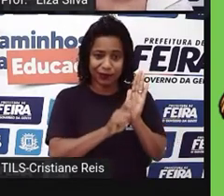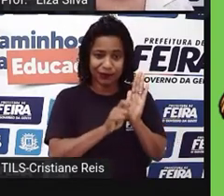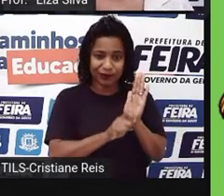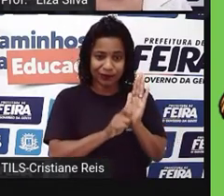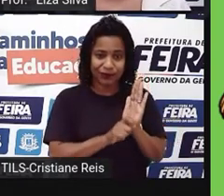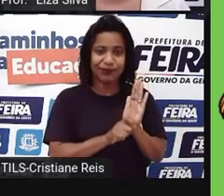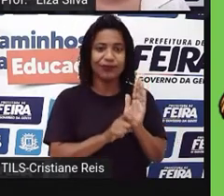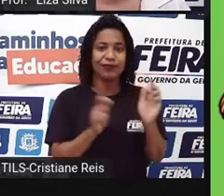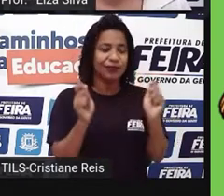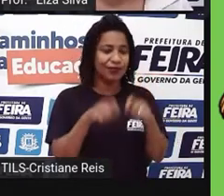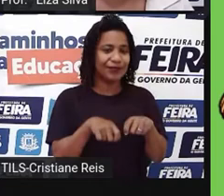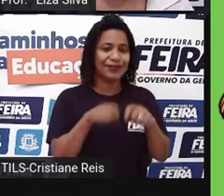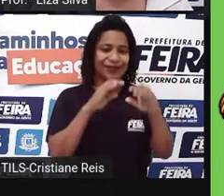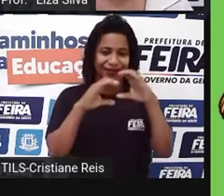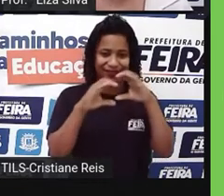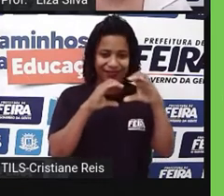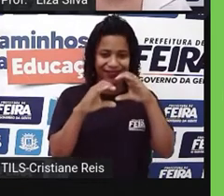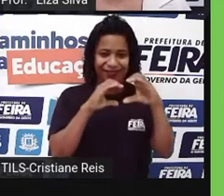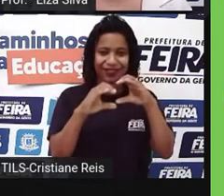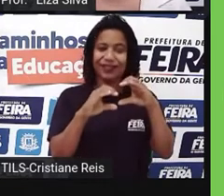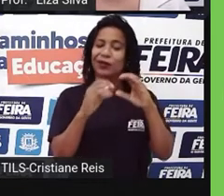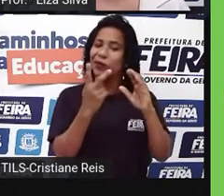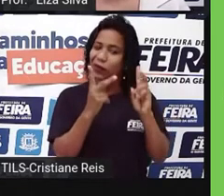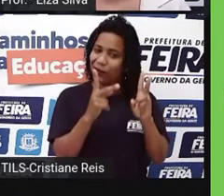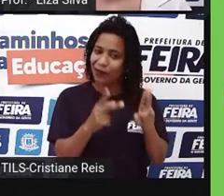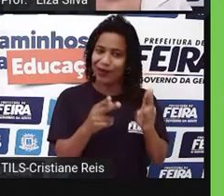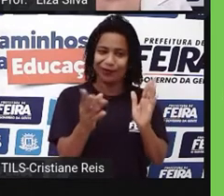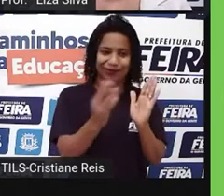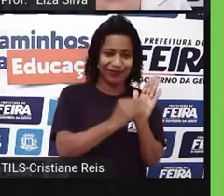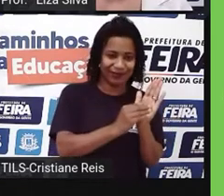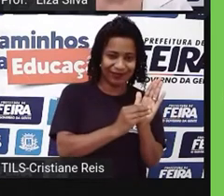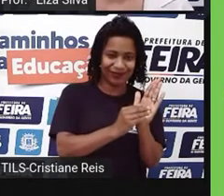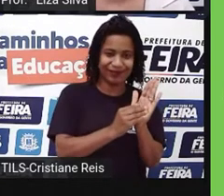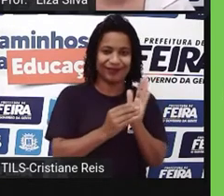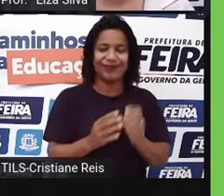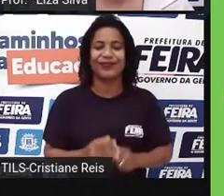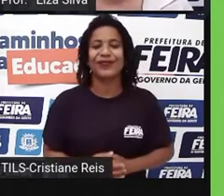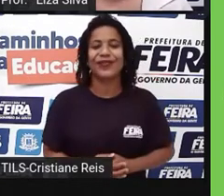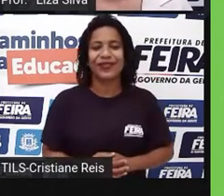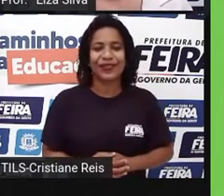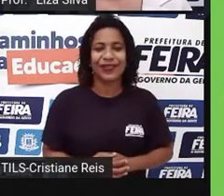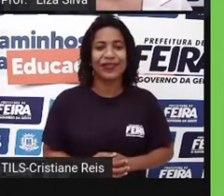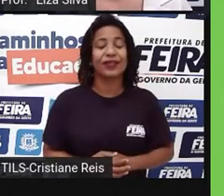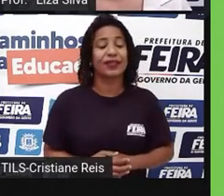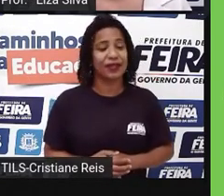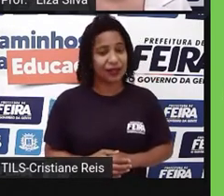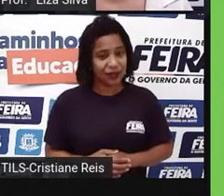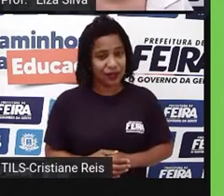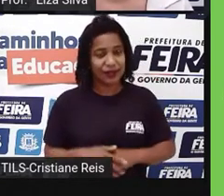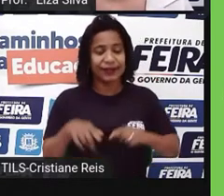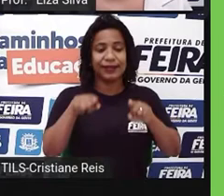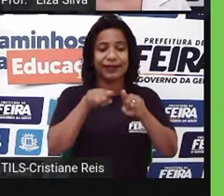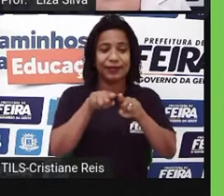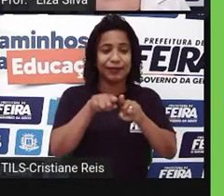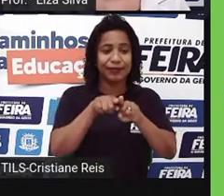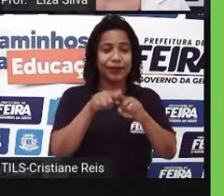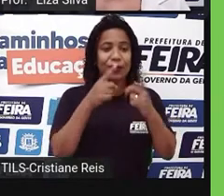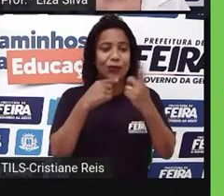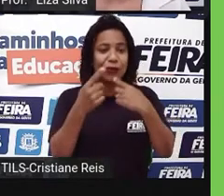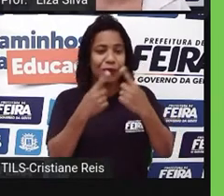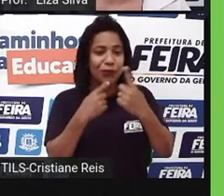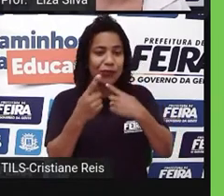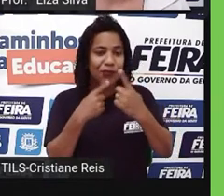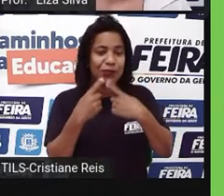nos comunicou. Let's go! E é óbvio que, quando a gente vai utilizar o